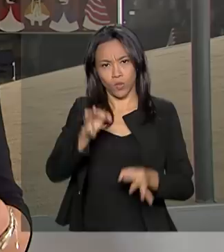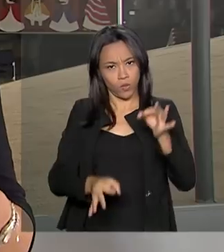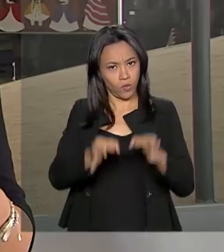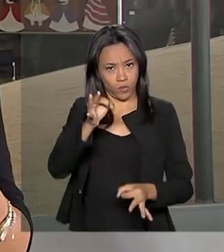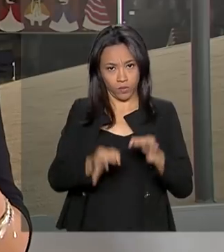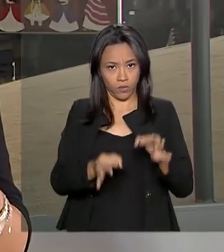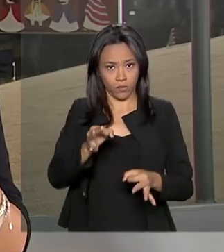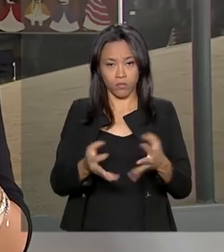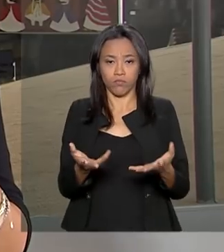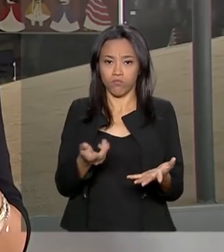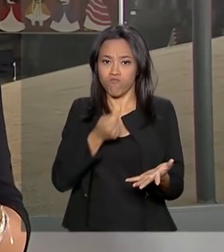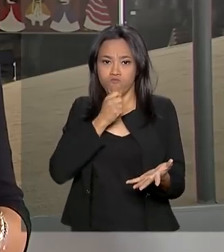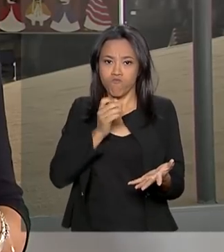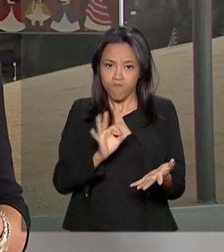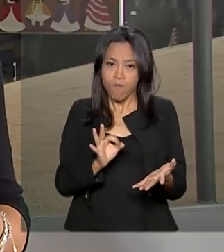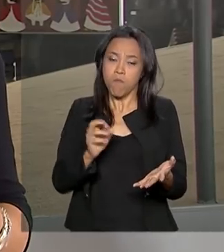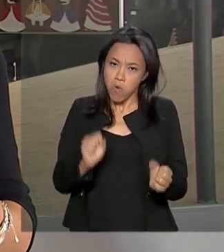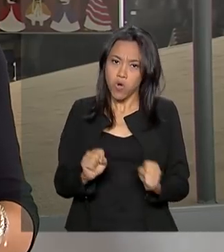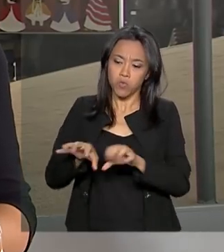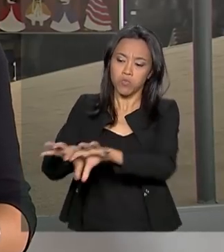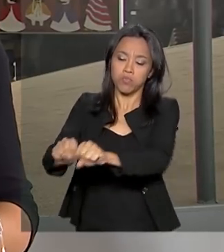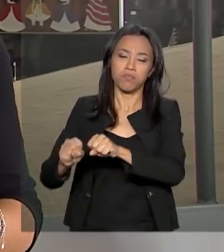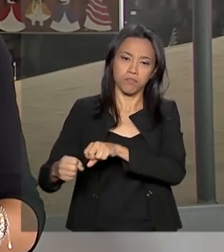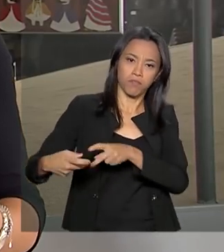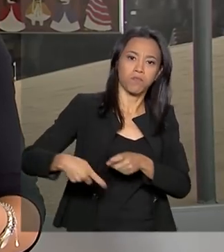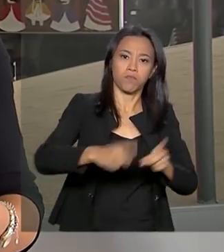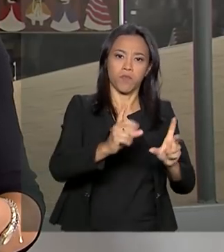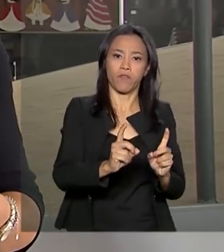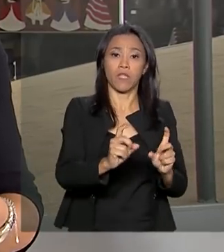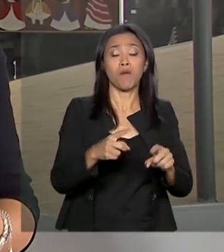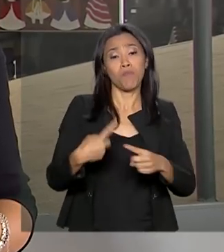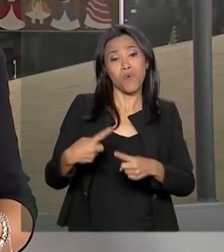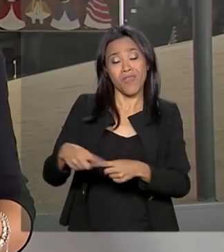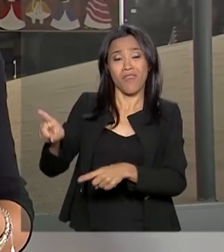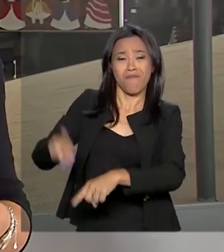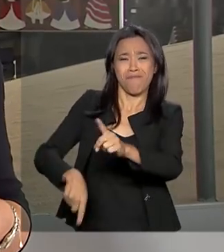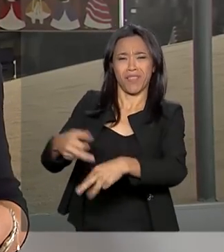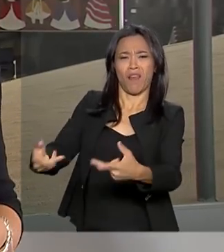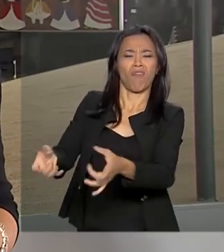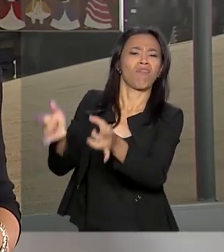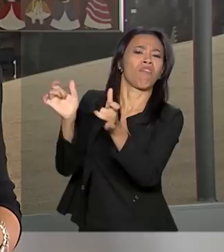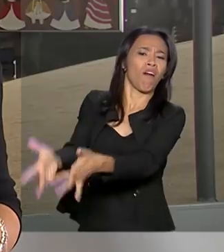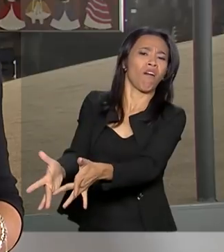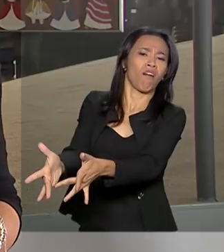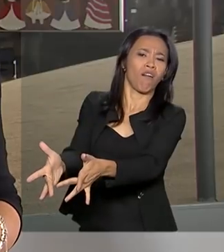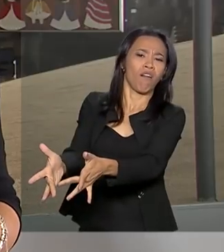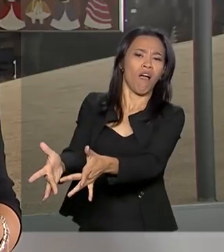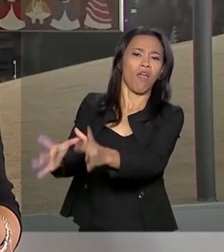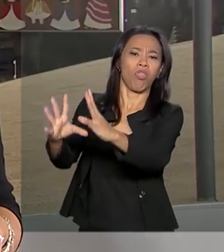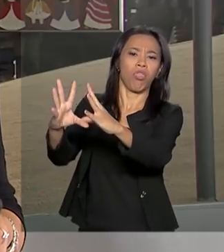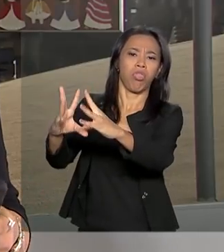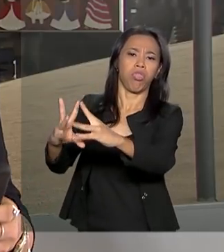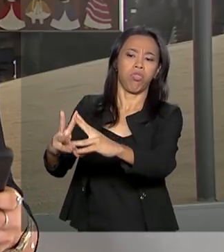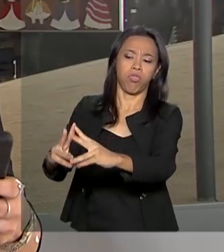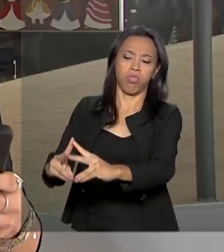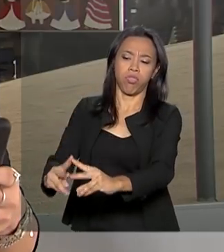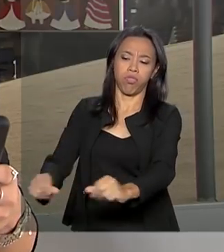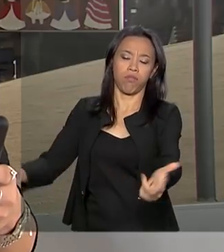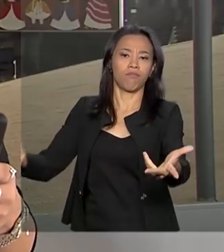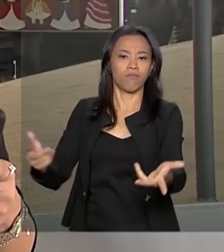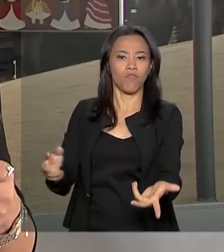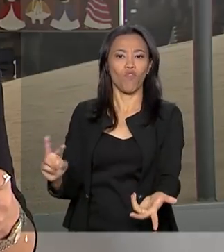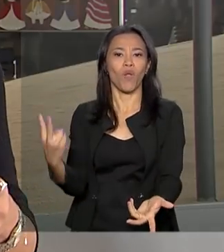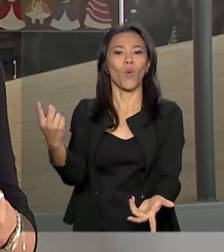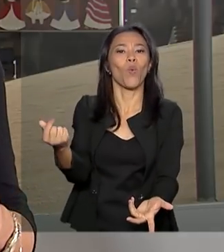final da justiça. A medida evita que o patrimônio se deteriore com o tempo, perdendo o valor. Há hoje no país cerca de